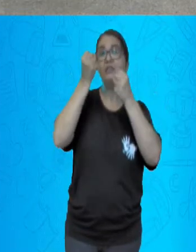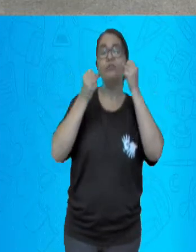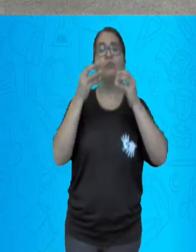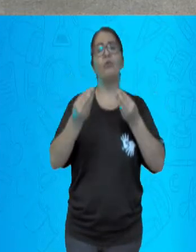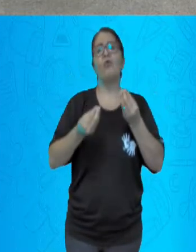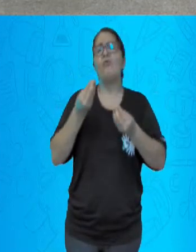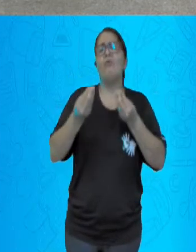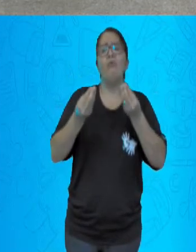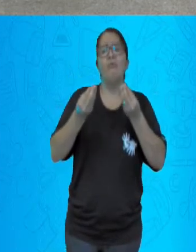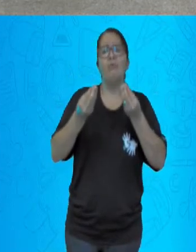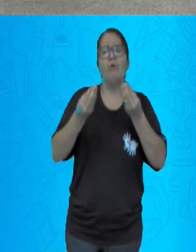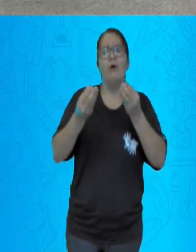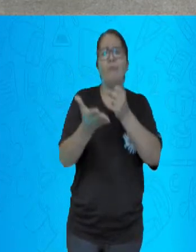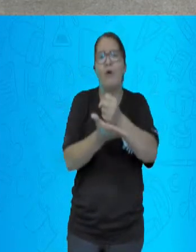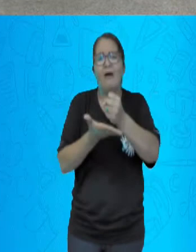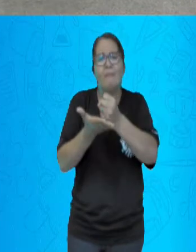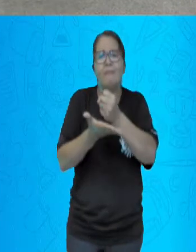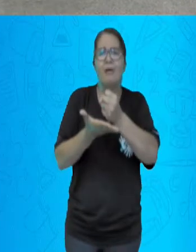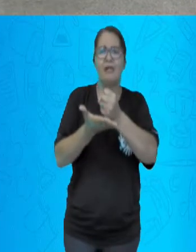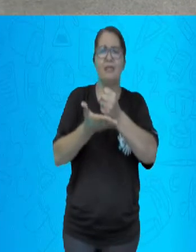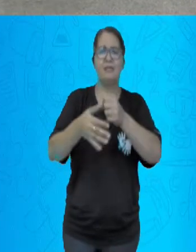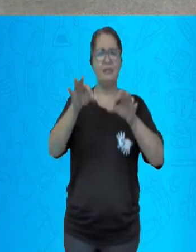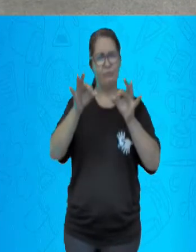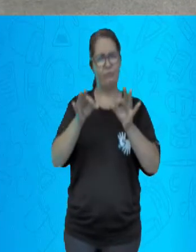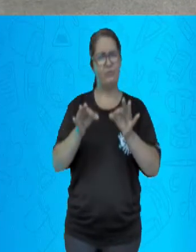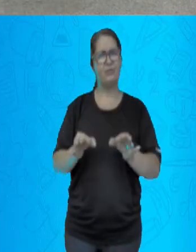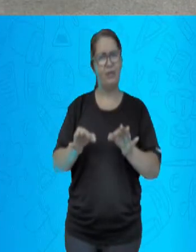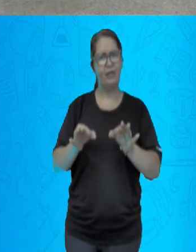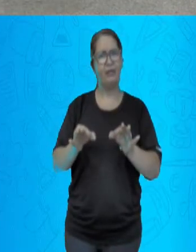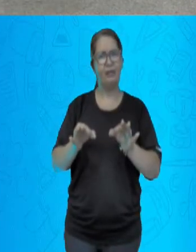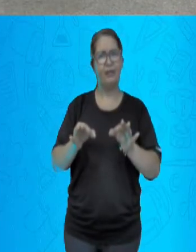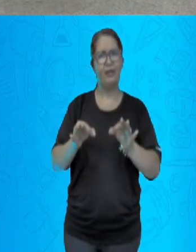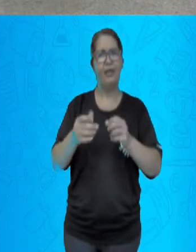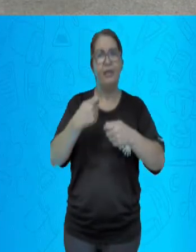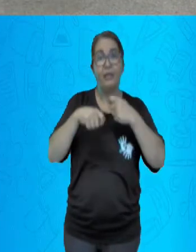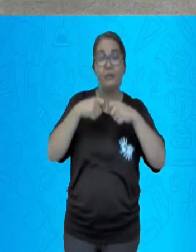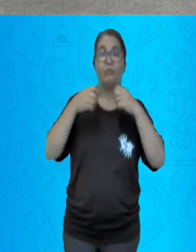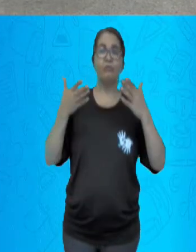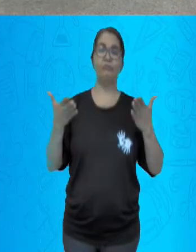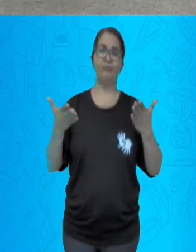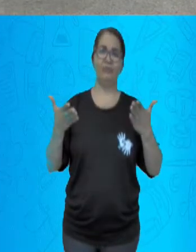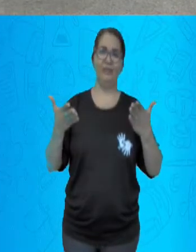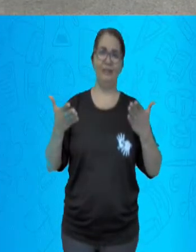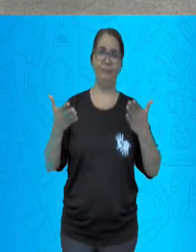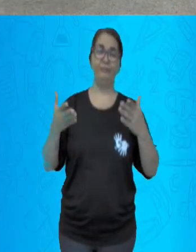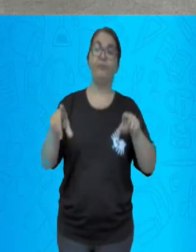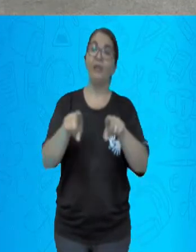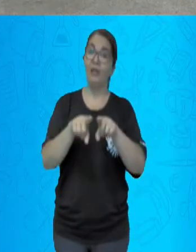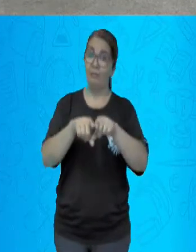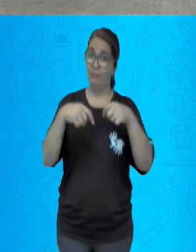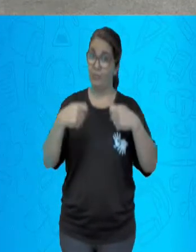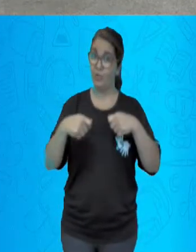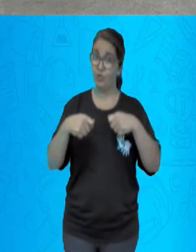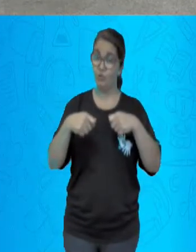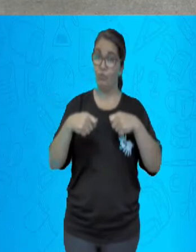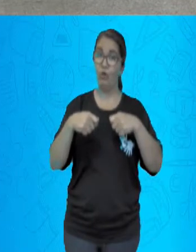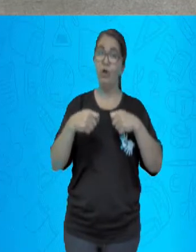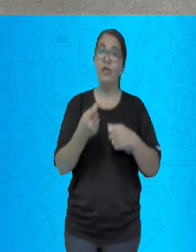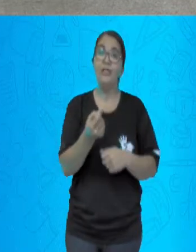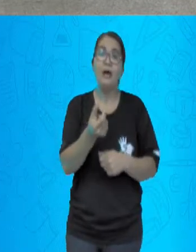estabilidade na produção industrial, também foi necessário o controle do valor da moeda brasileira.